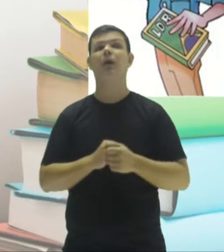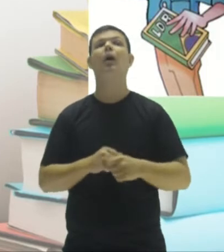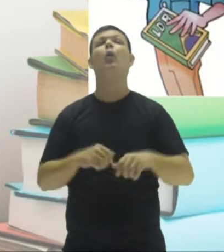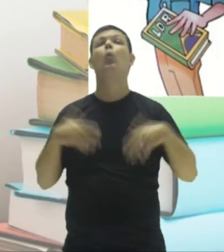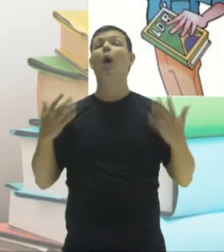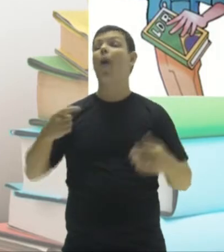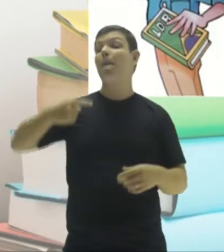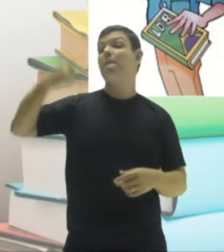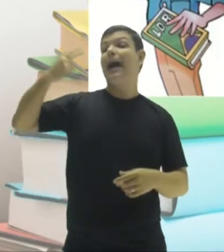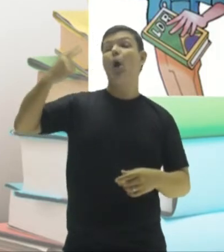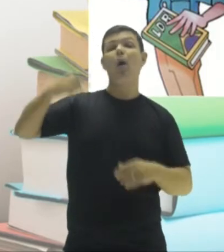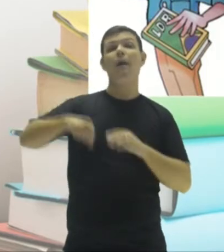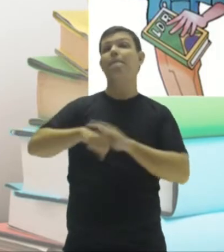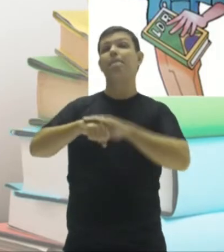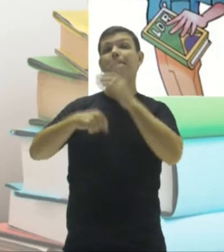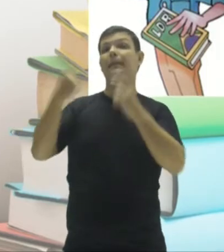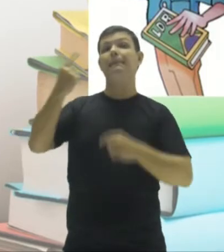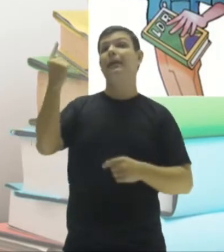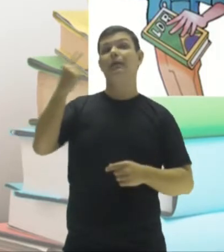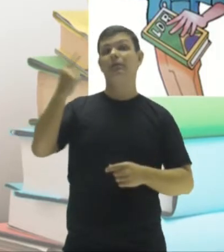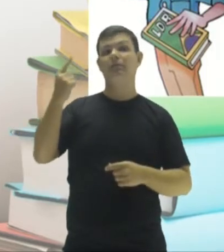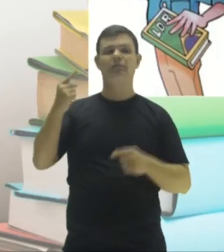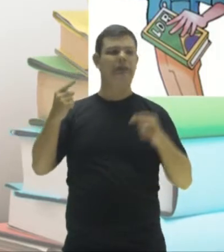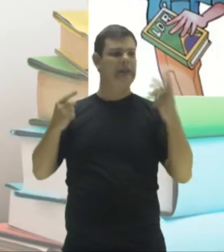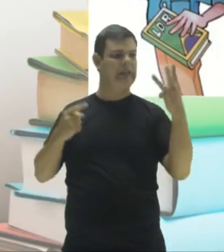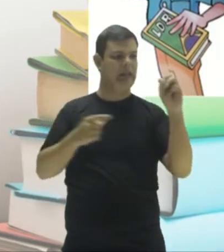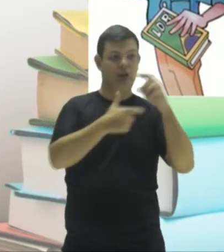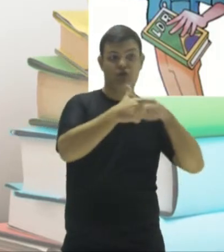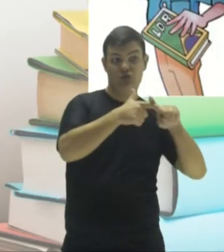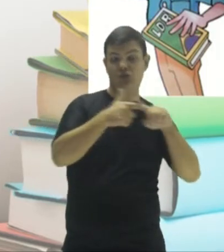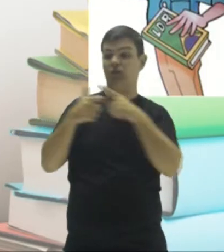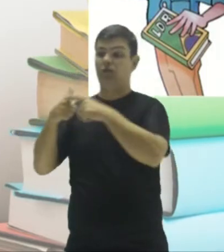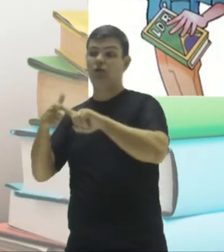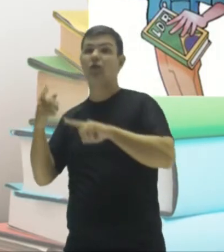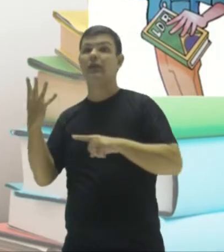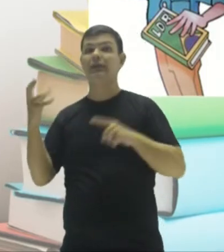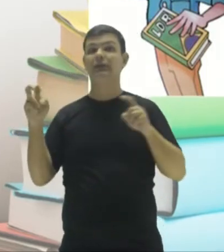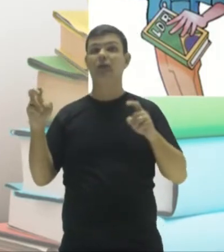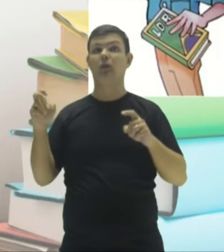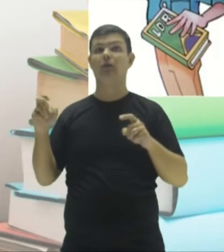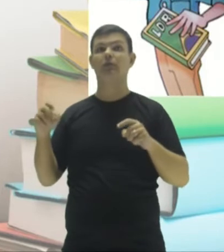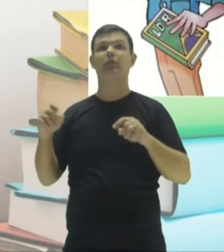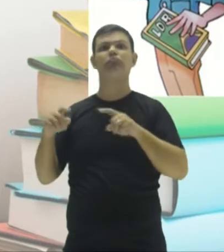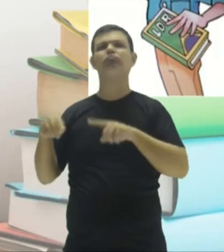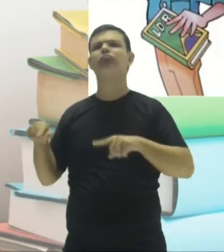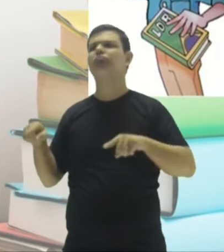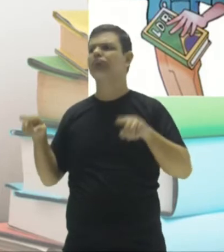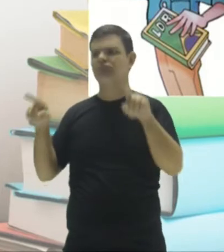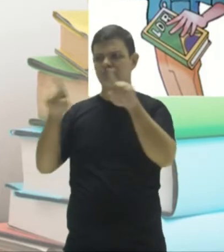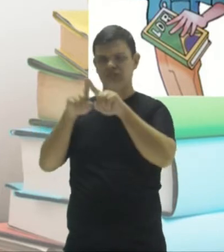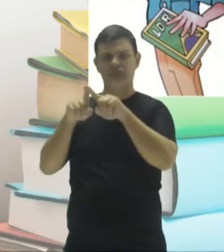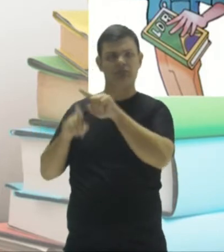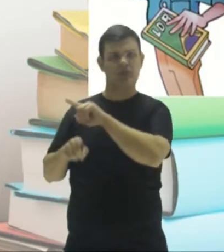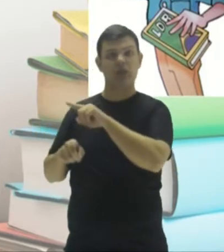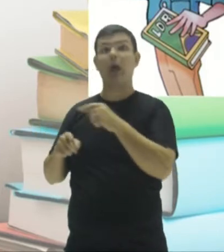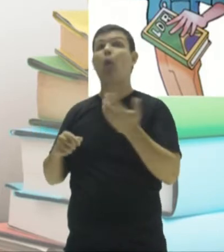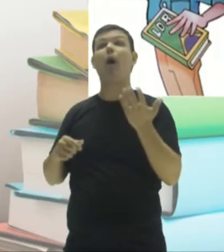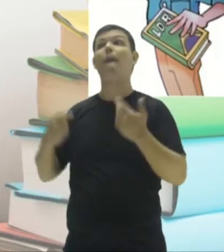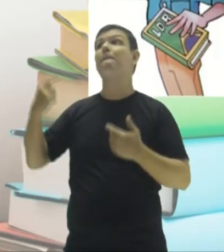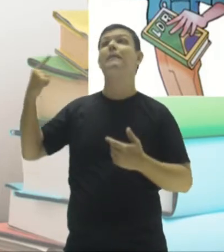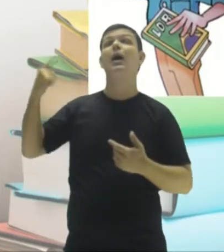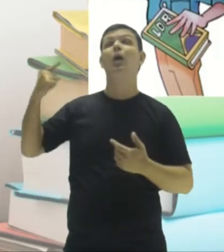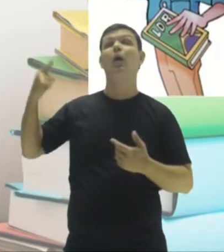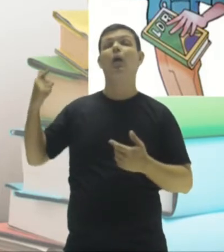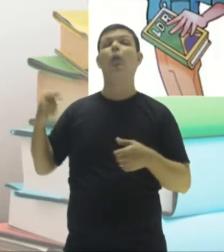o maior divisor comum de trinta e quarenta e cinco? Eu quero saber desses aqui, qual é o maior de